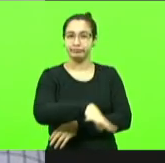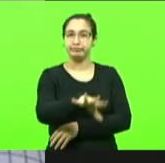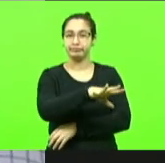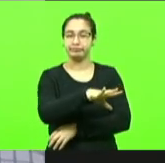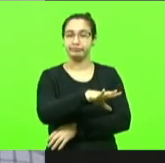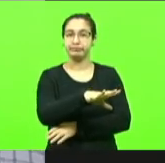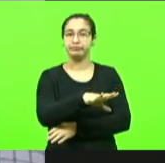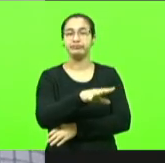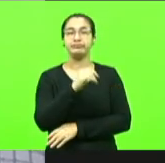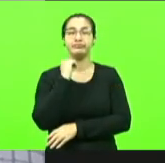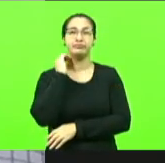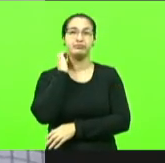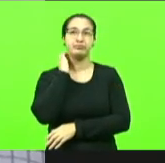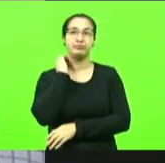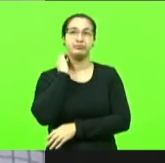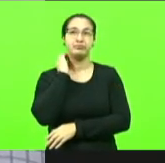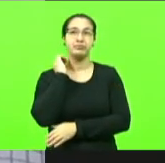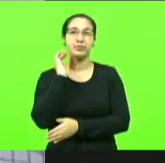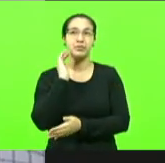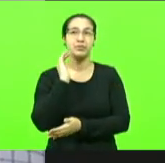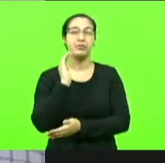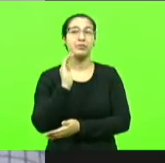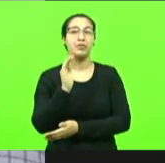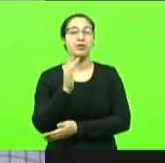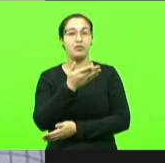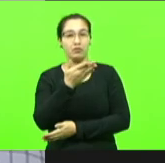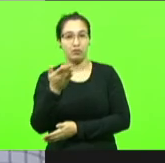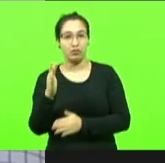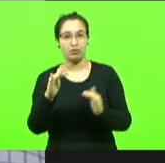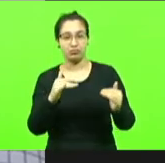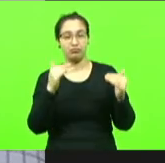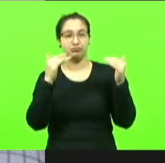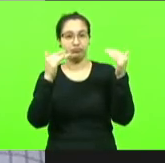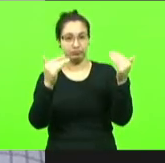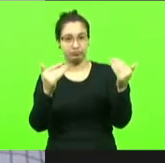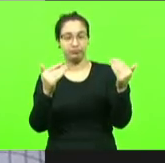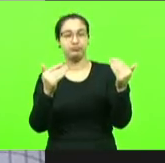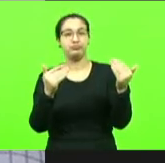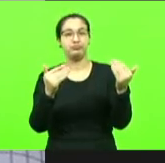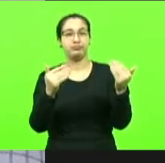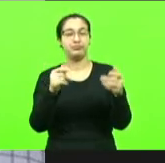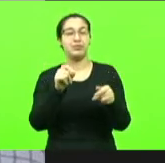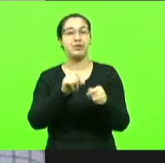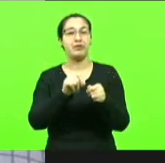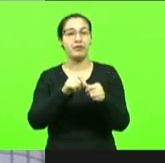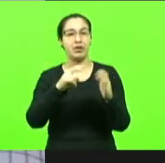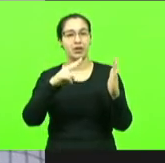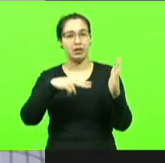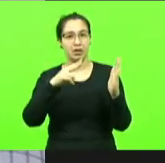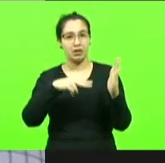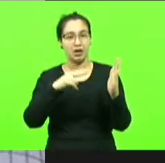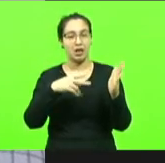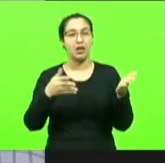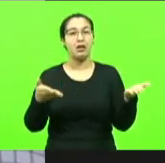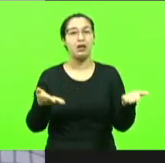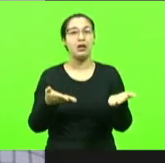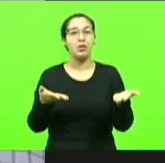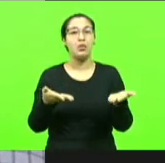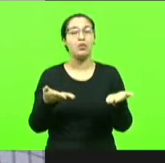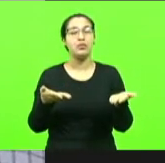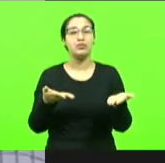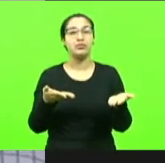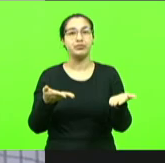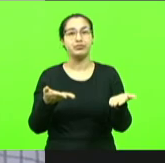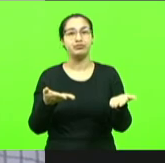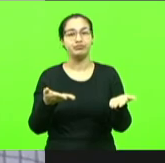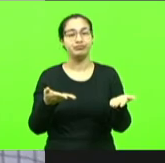e acredito que vossa excelência ainda faça a leitura no dia de hoje e